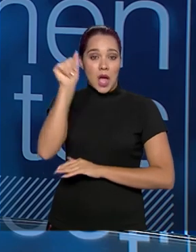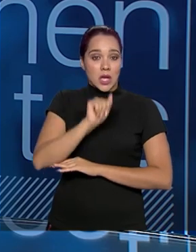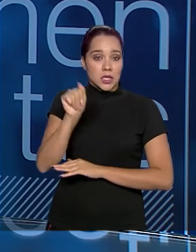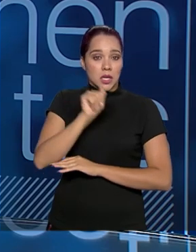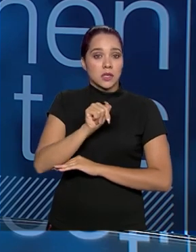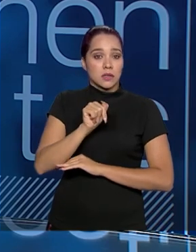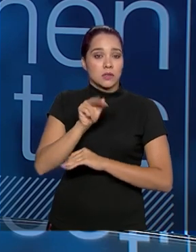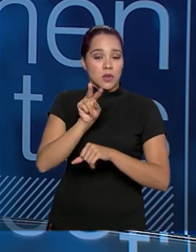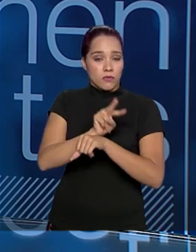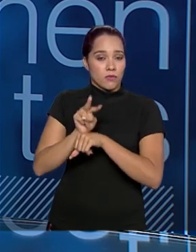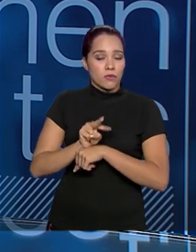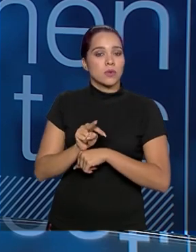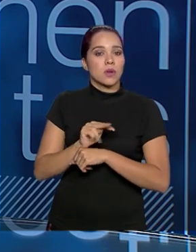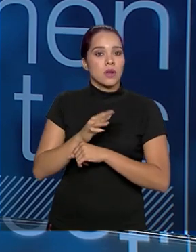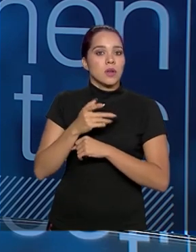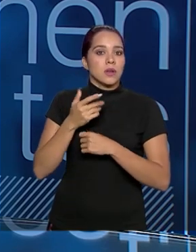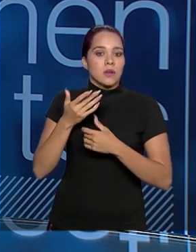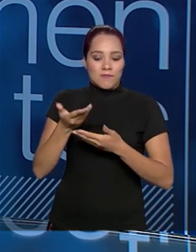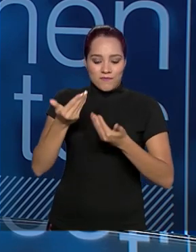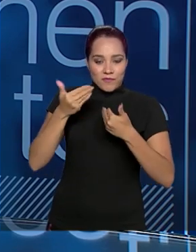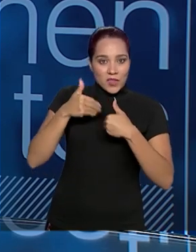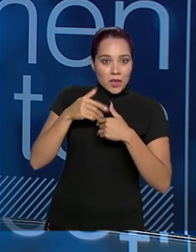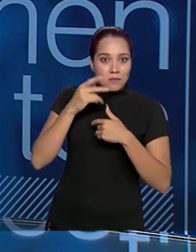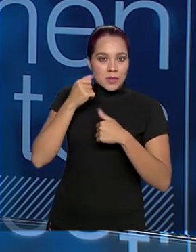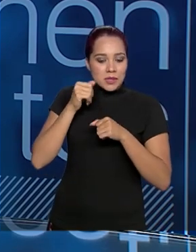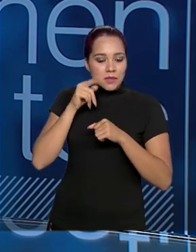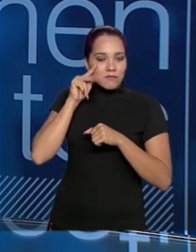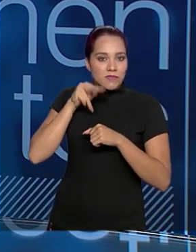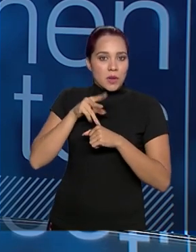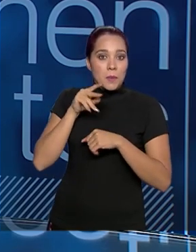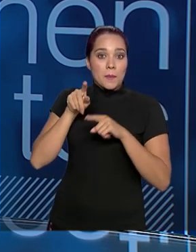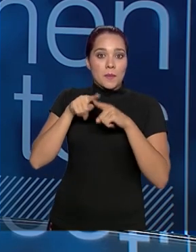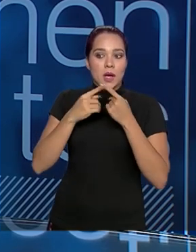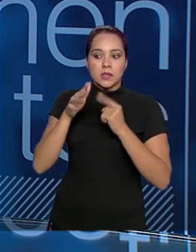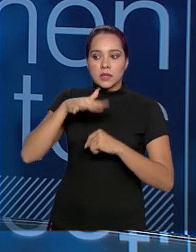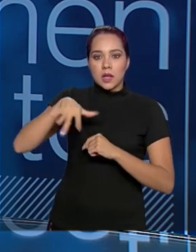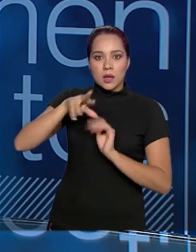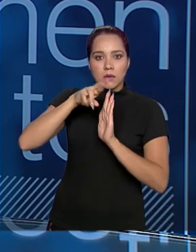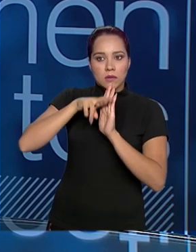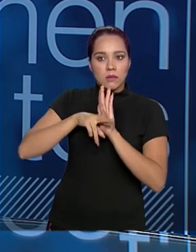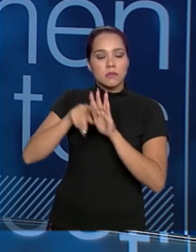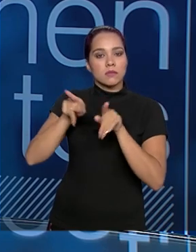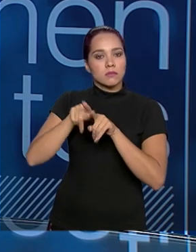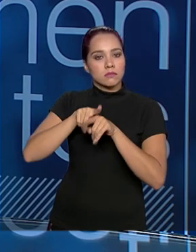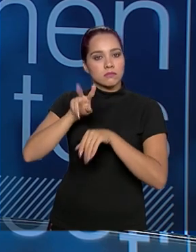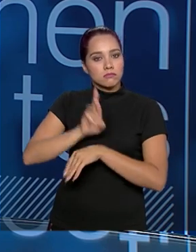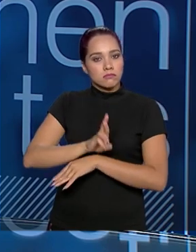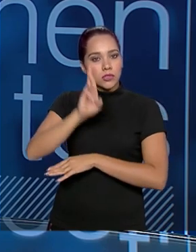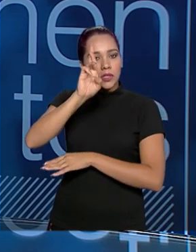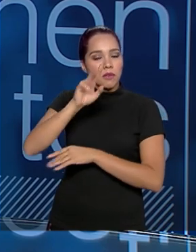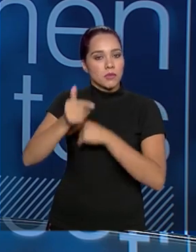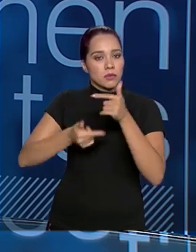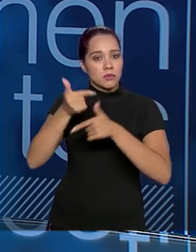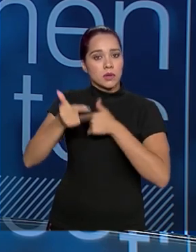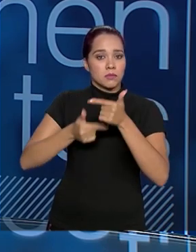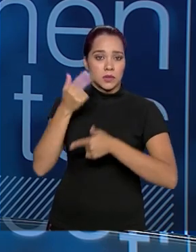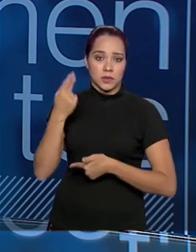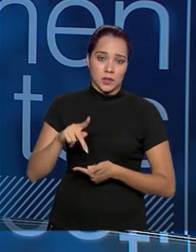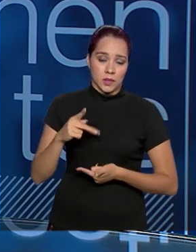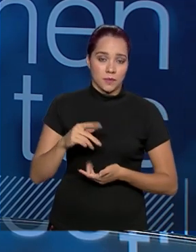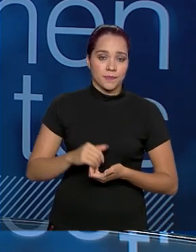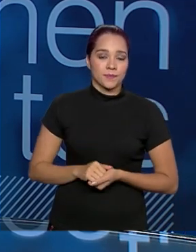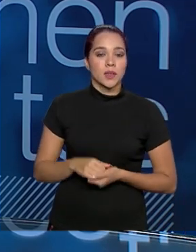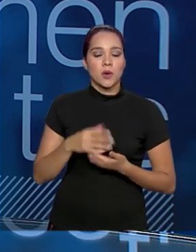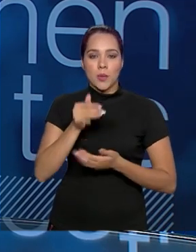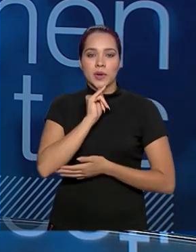reguladoras, mas a gente também não pode esquecer que o regulado é o que é um grande responsável pelas suas atividades. no